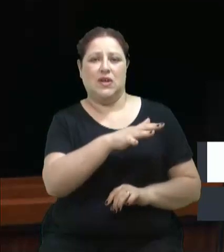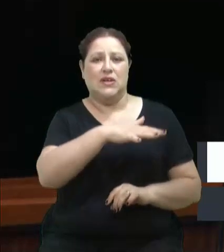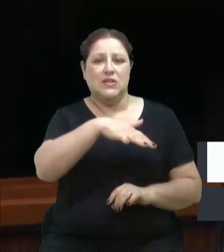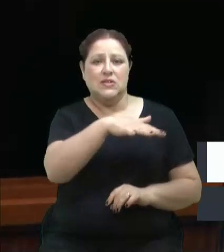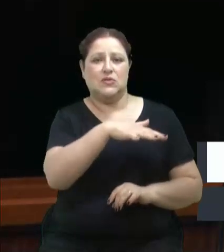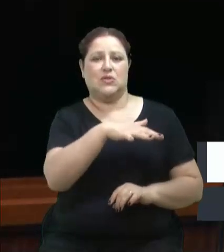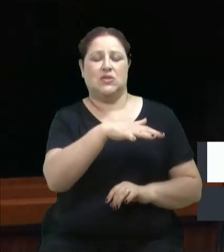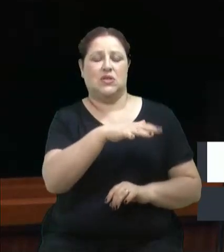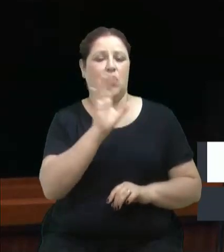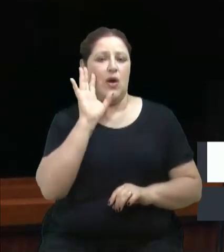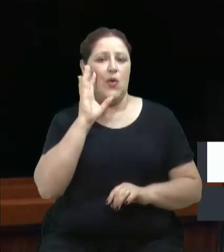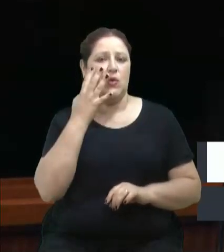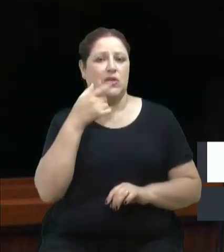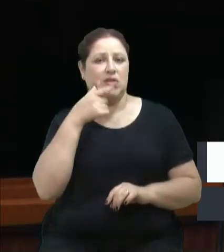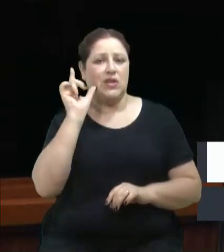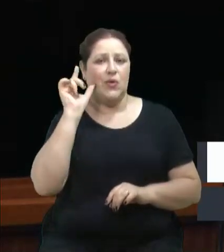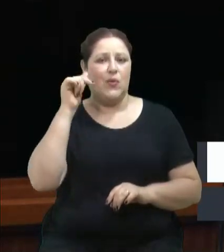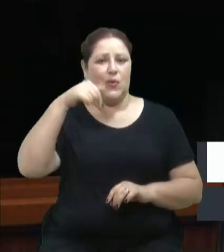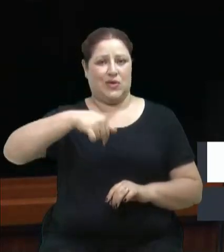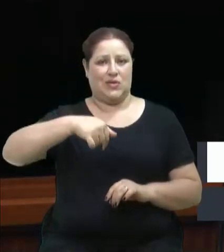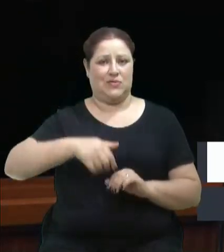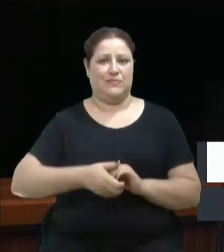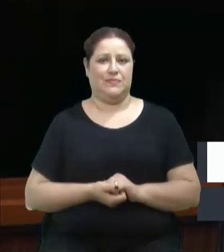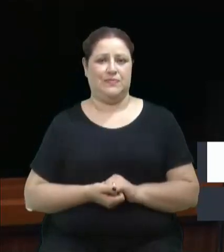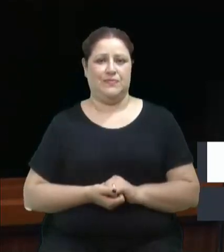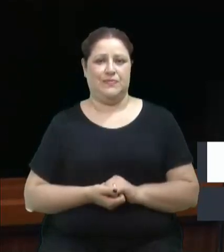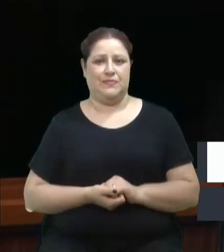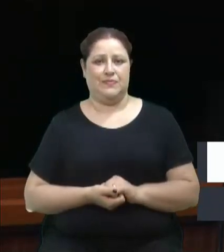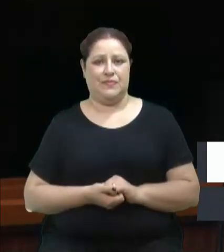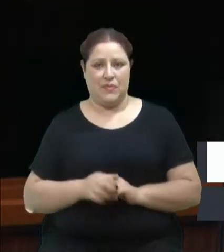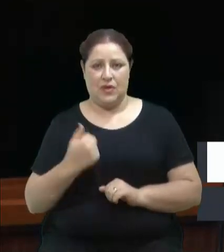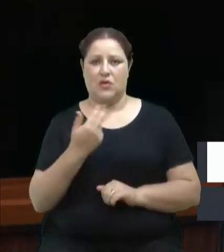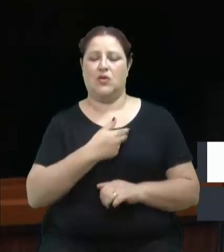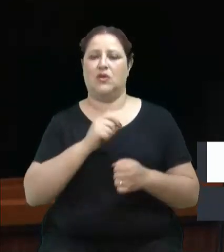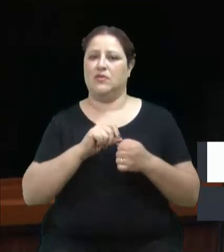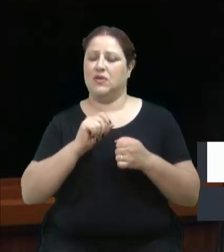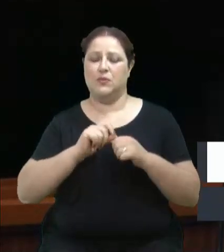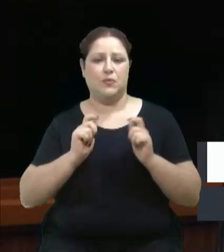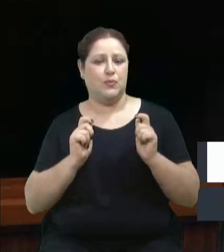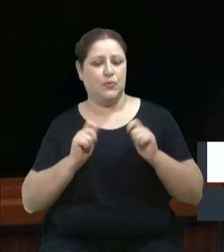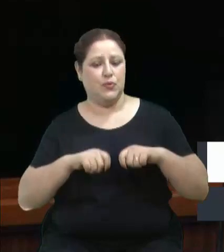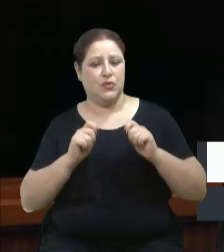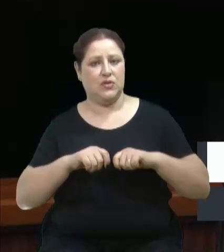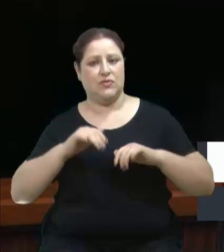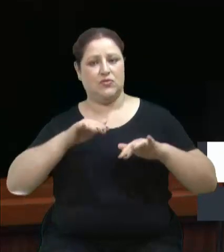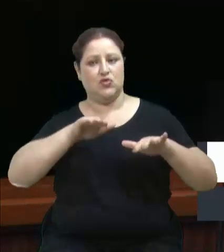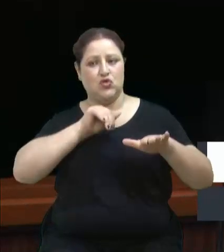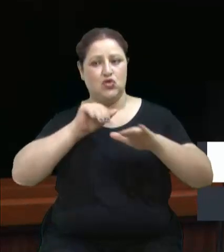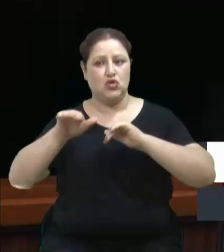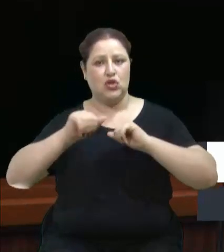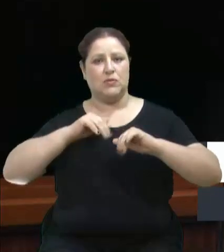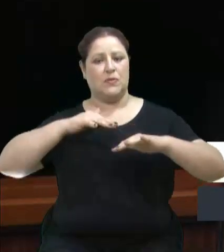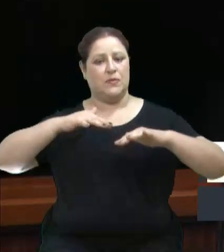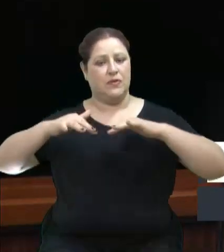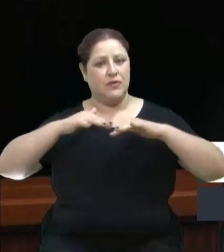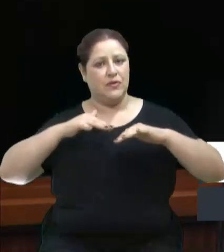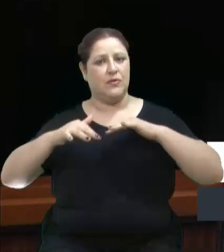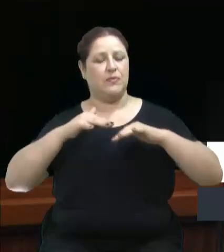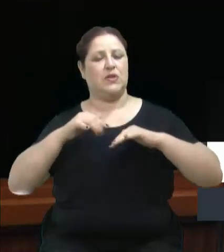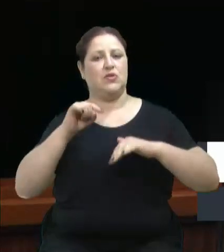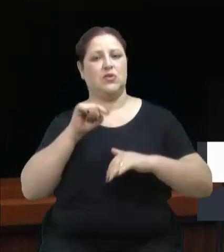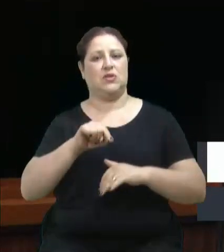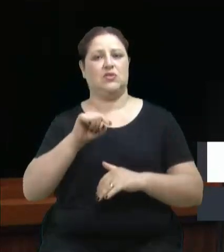aconteceu aqui. Então, nós faremos todo o possível para mobilizar e que isso realmente seja